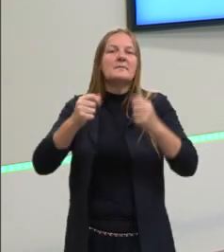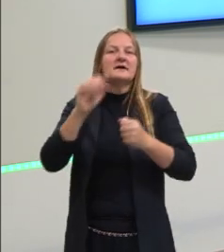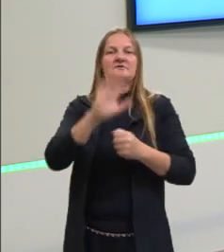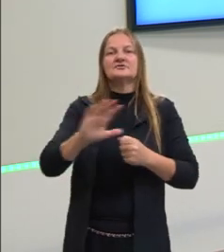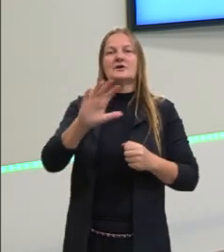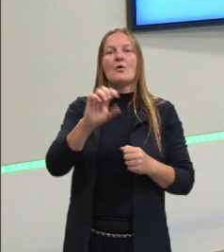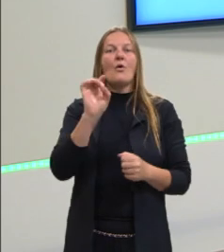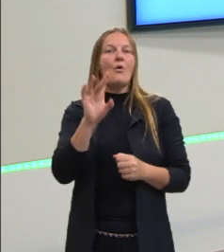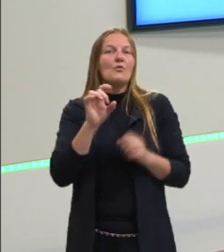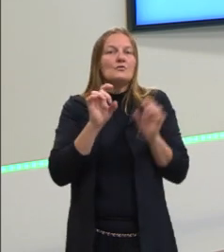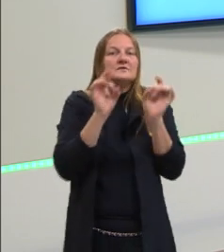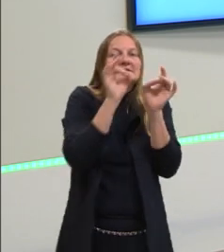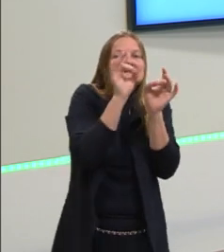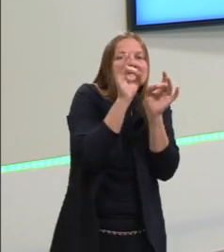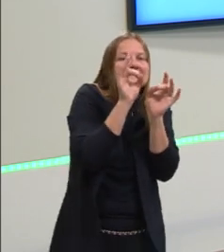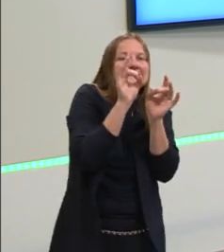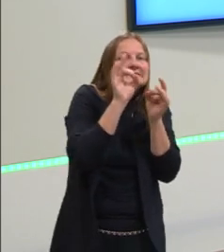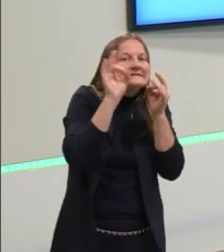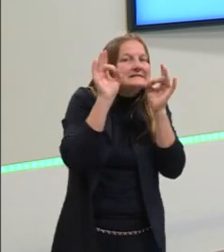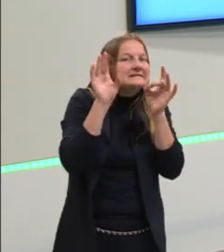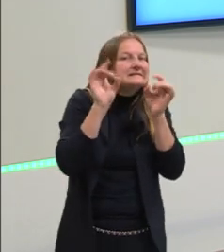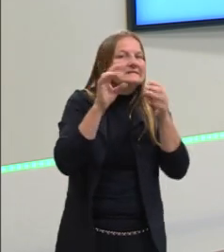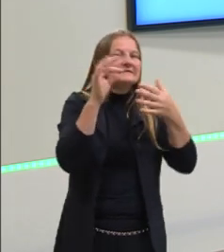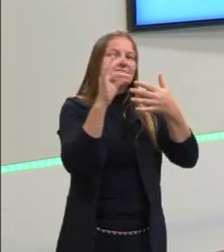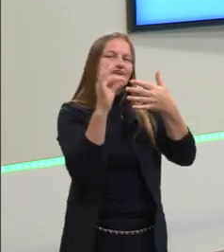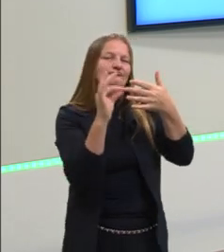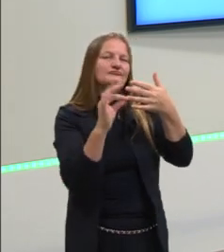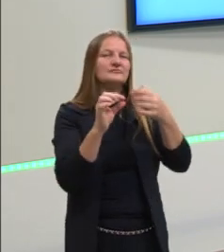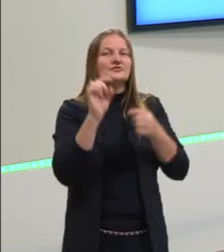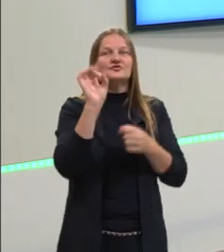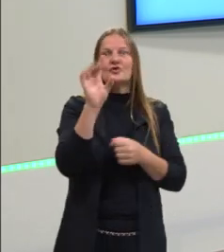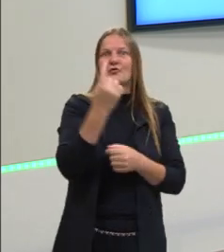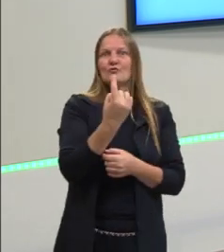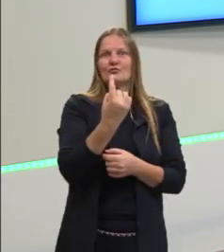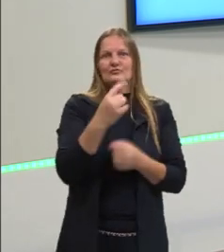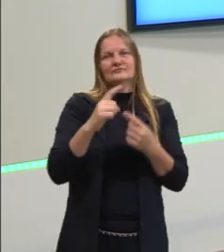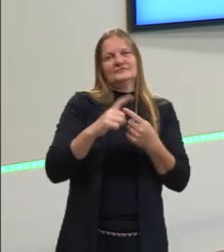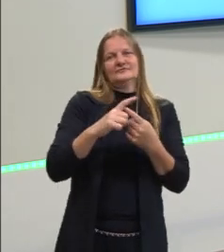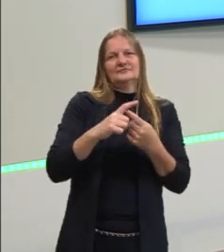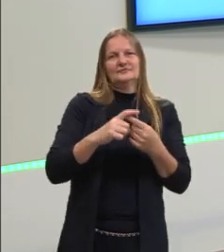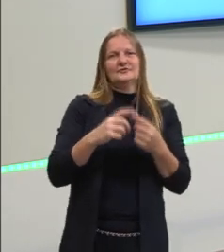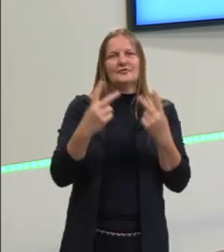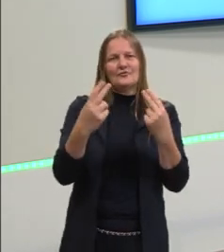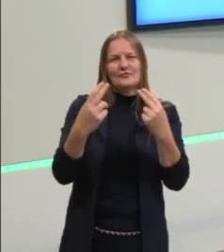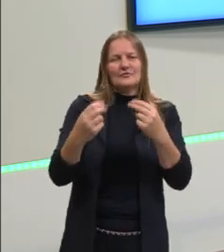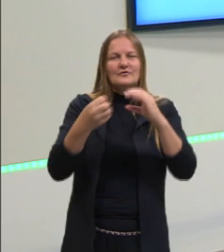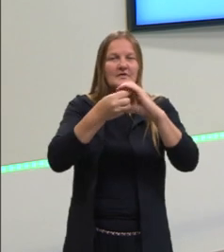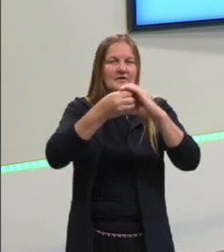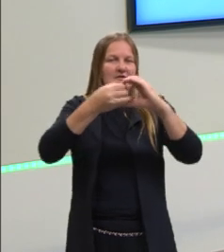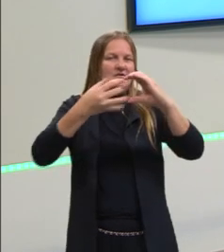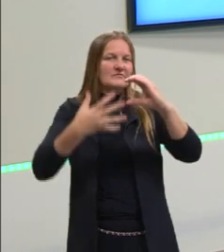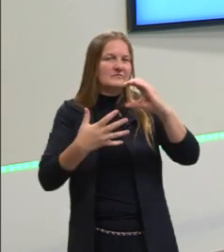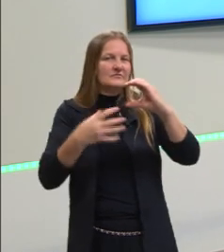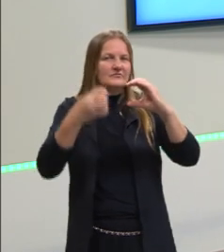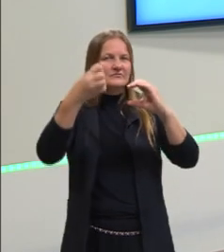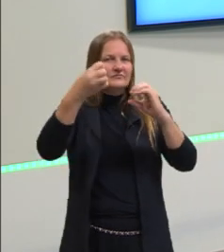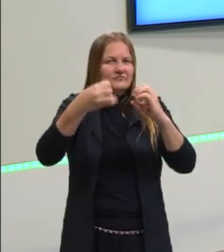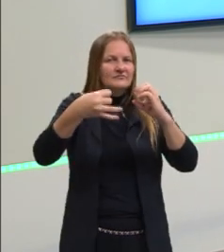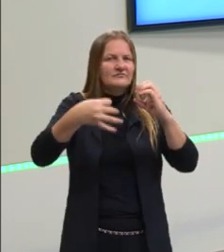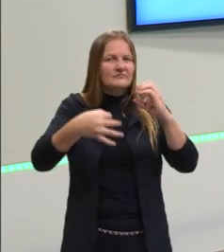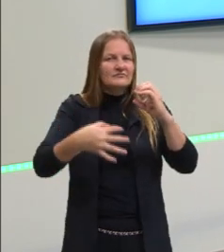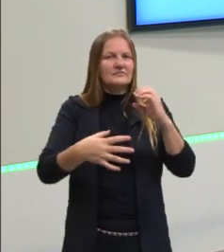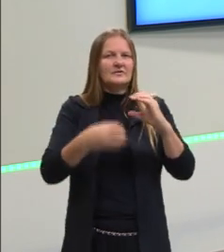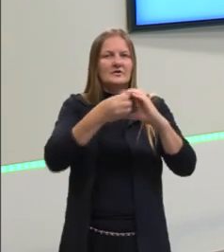geral ou em conjunto mais específico, certo? Em algo que eles têm em comum. Existe uma característica deles em comum, isso é importante